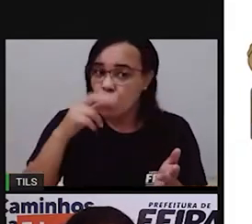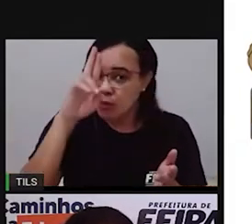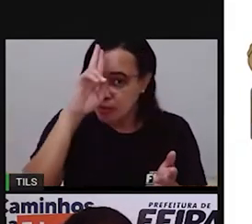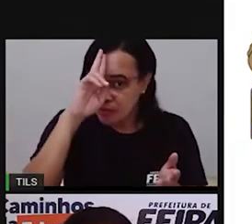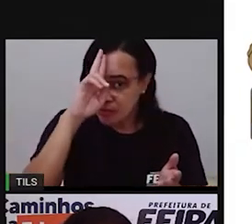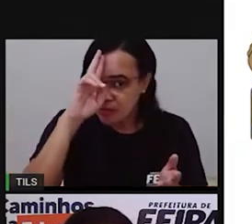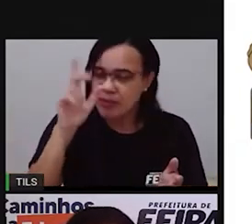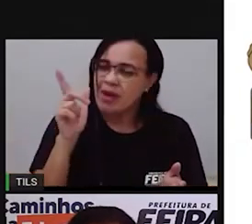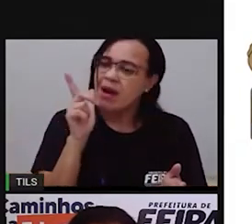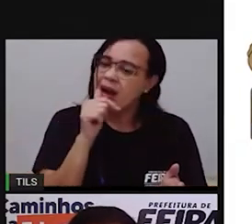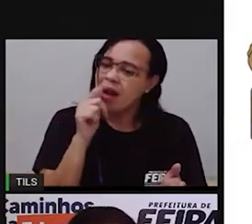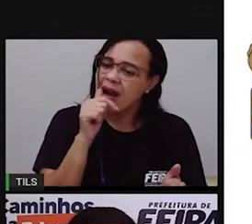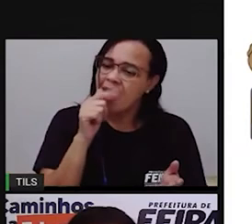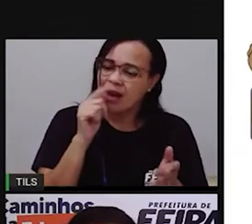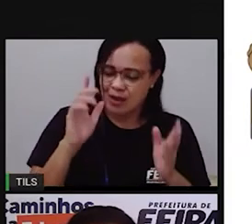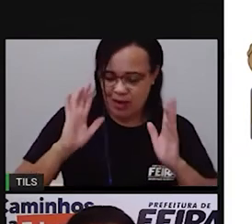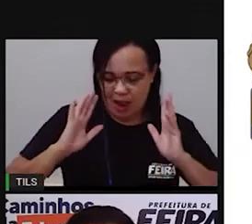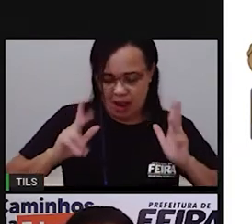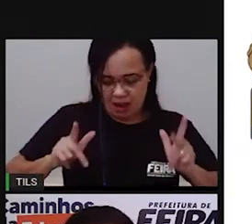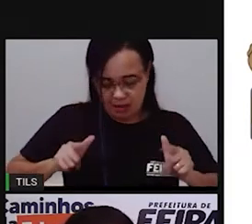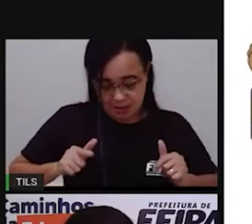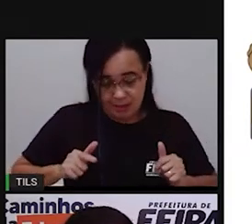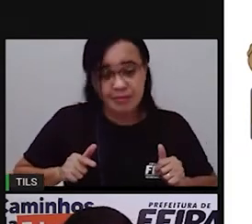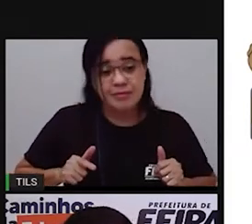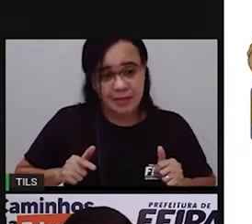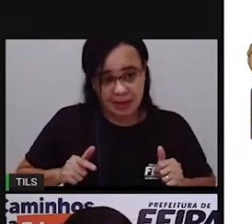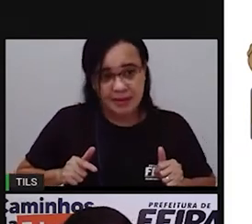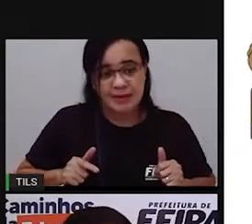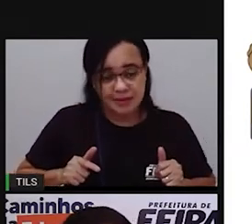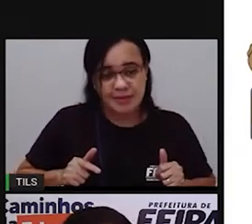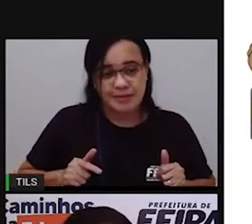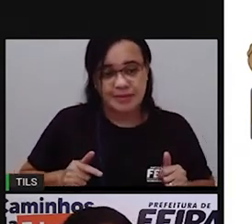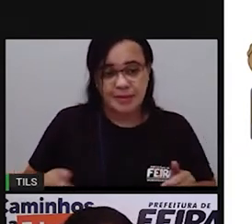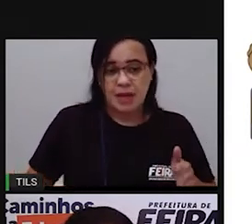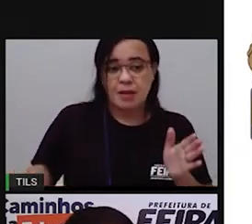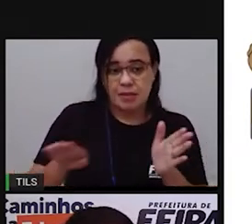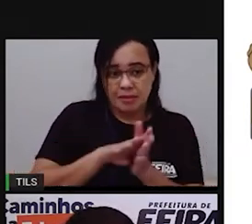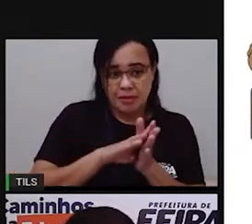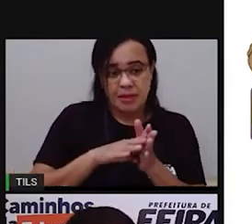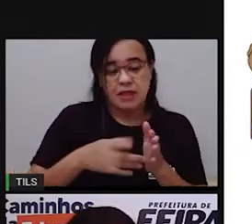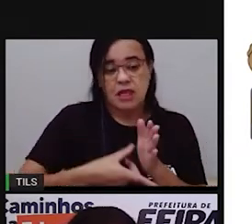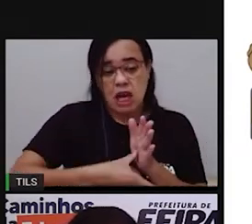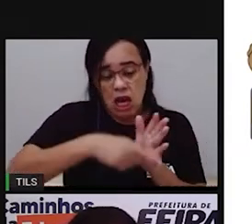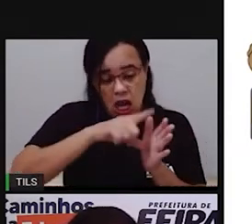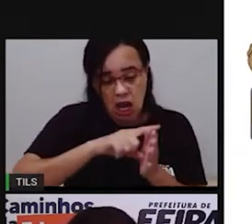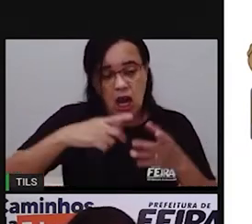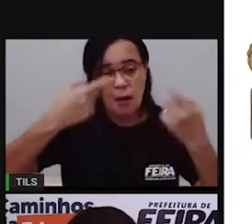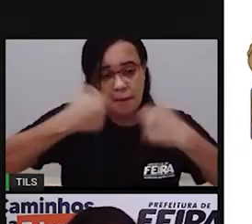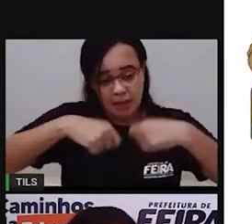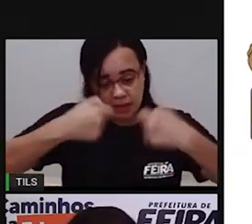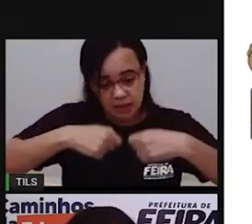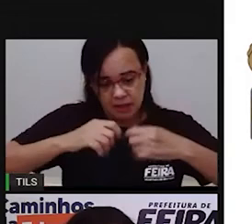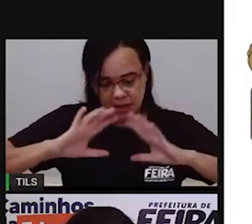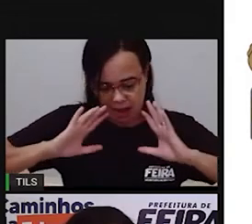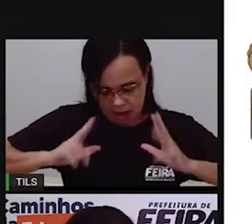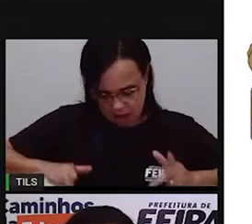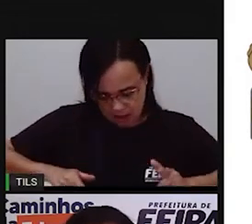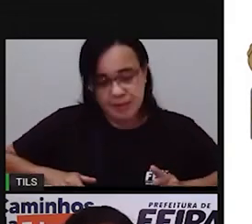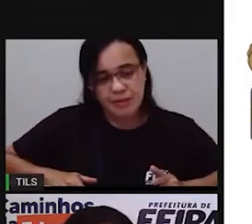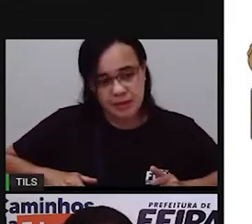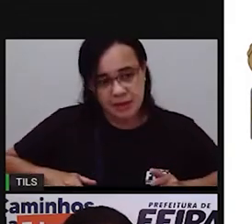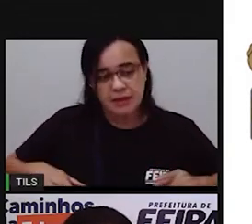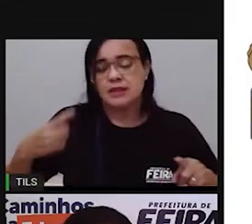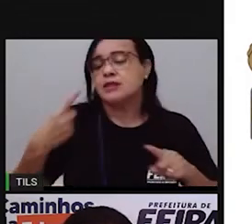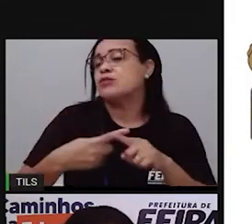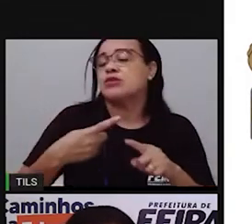água tratada filtrar essa água quando ela chega da rua porque ela tem micro-organismos que podem fazer